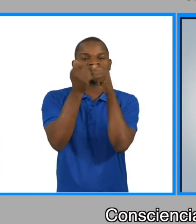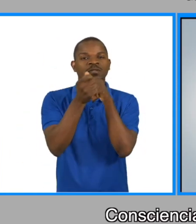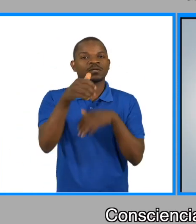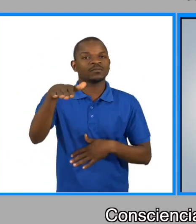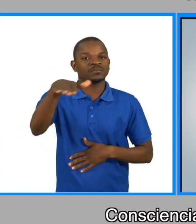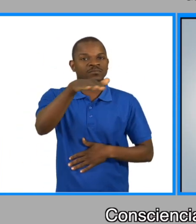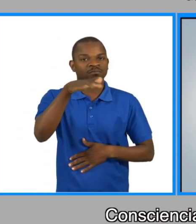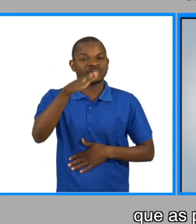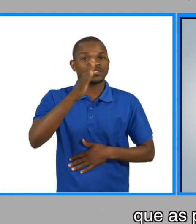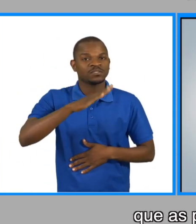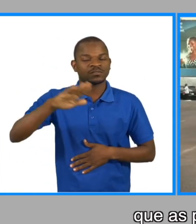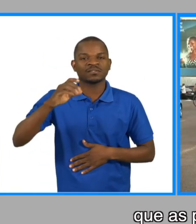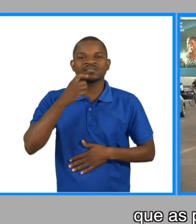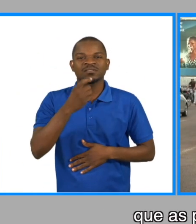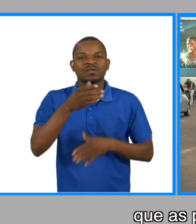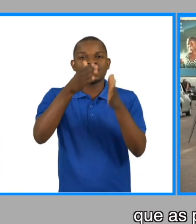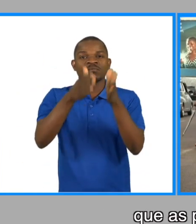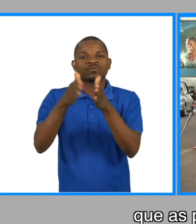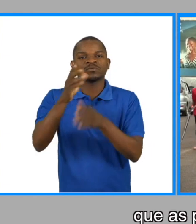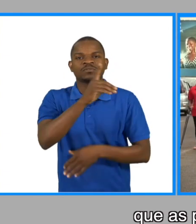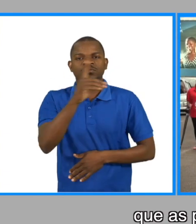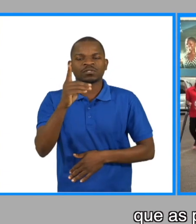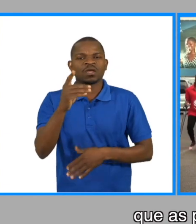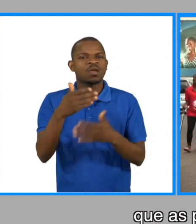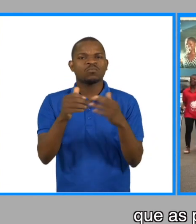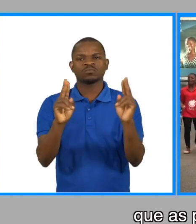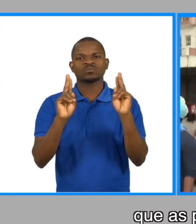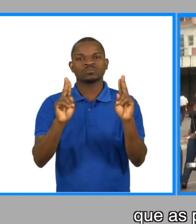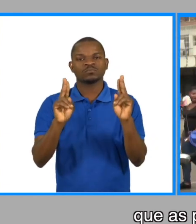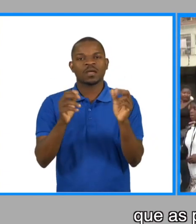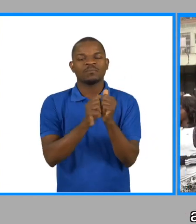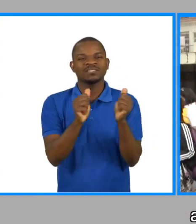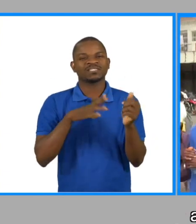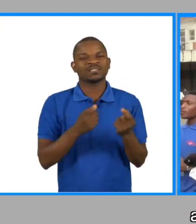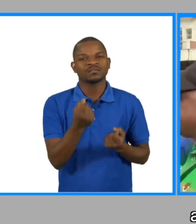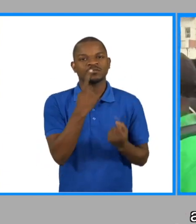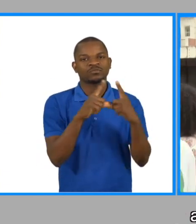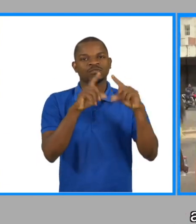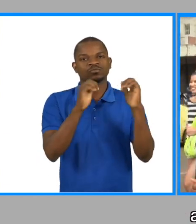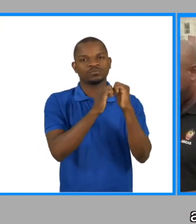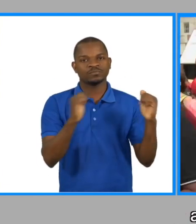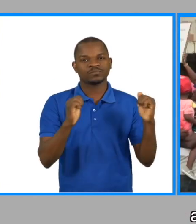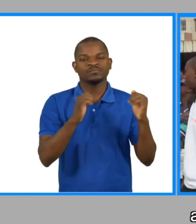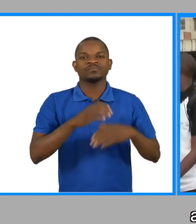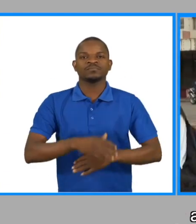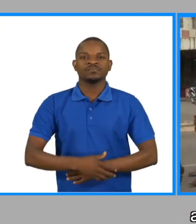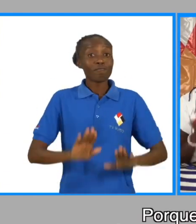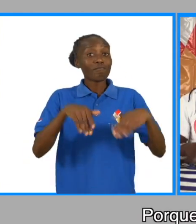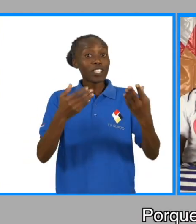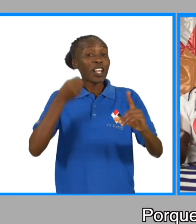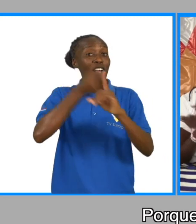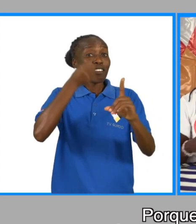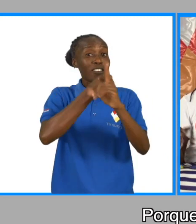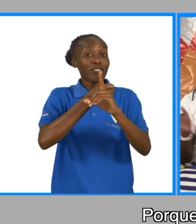a sociedade em geral que as pessoas com deficiência são pessoas normais e apenas requerem alguns toques especiais.